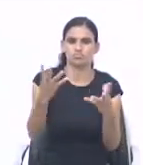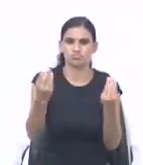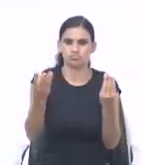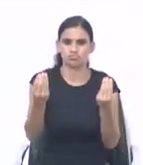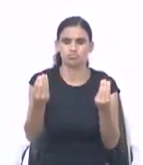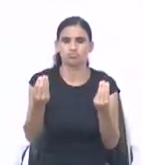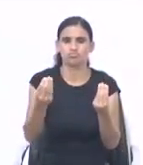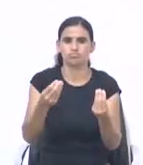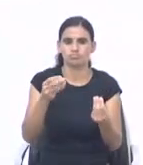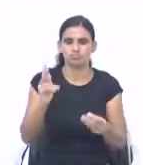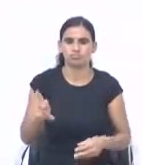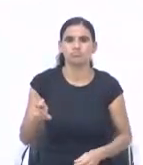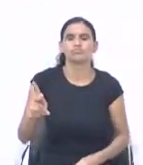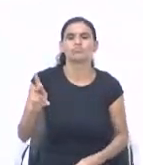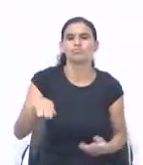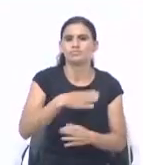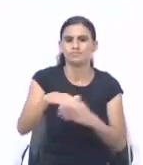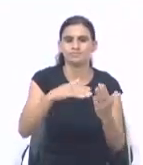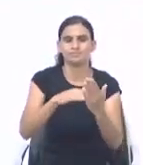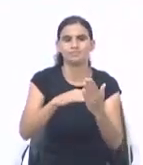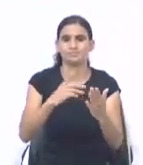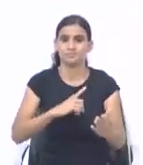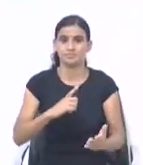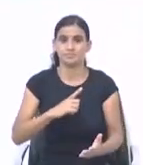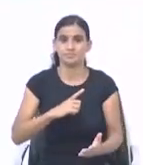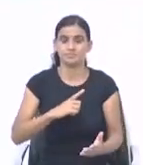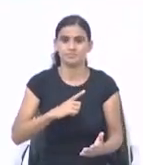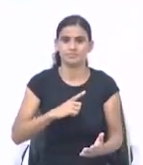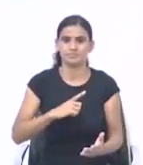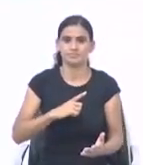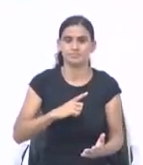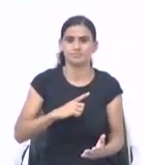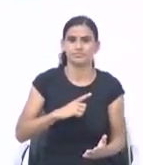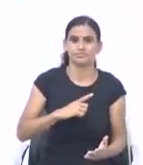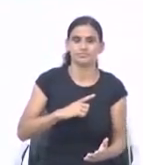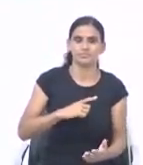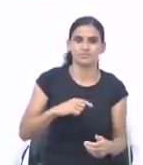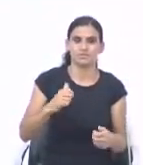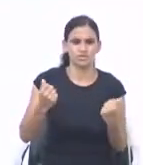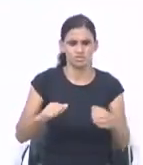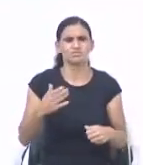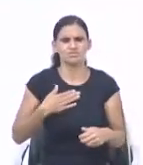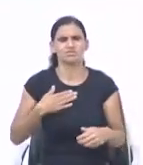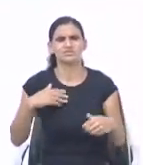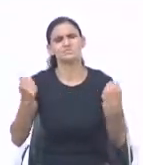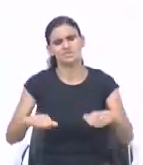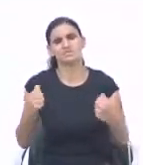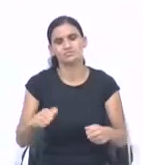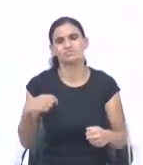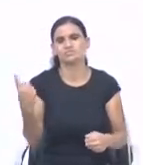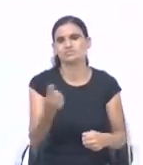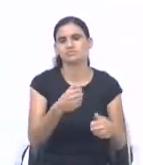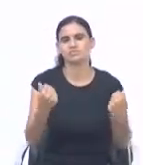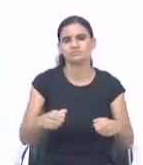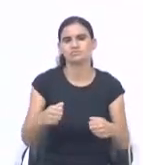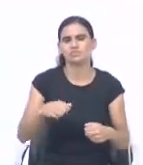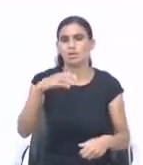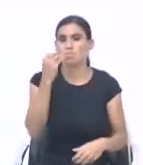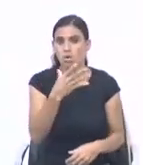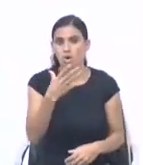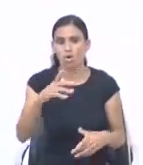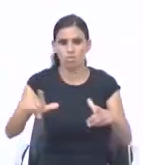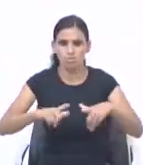vamos ter sempre. Nós vamos ter em tudo. Nós vamos ter o suficiente, toda suficiência lá. E superar a bundez em toda boa